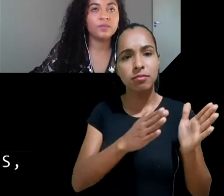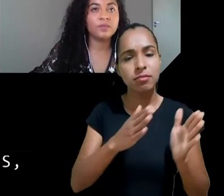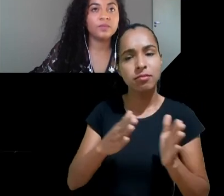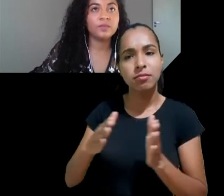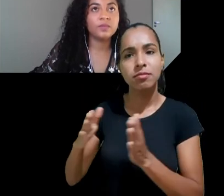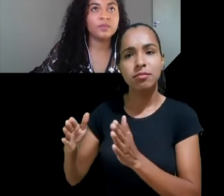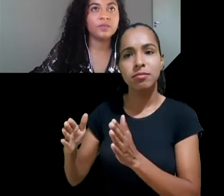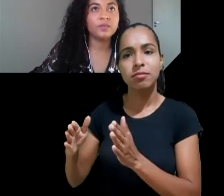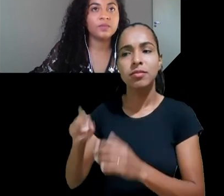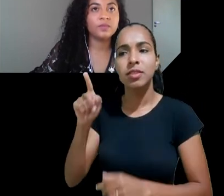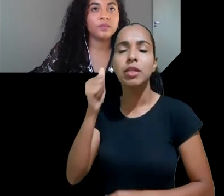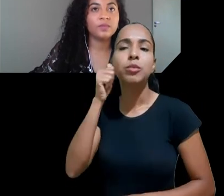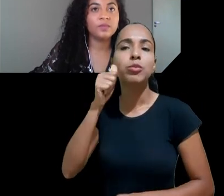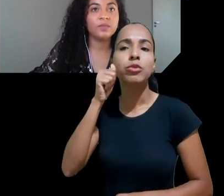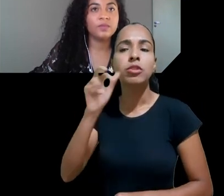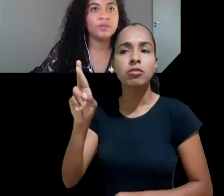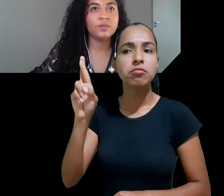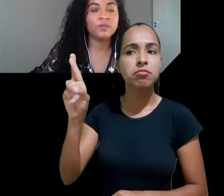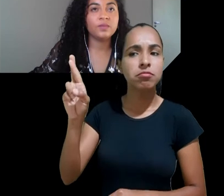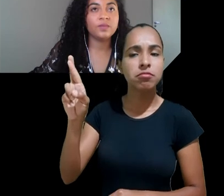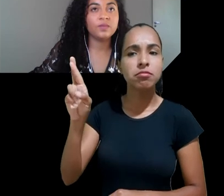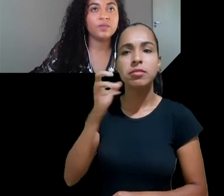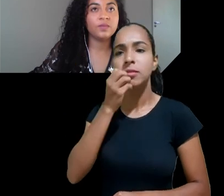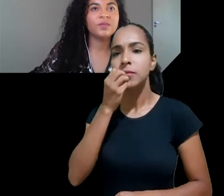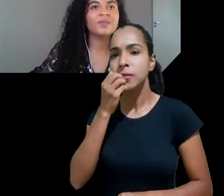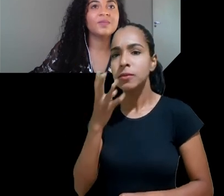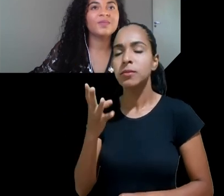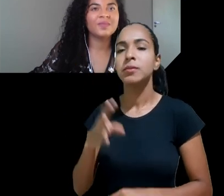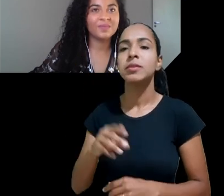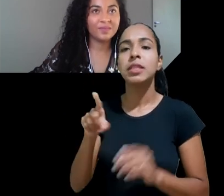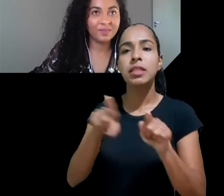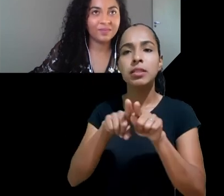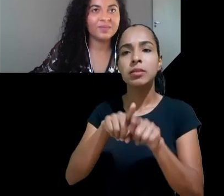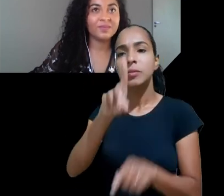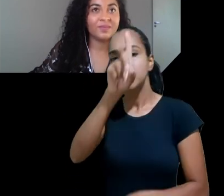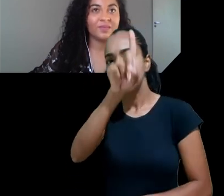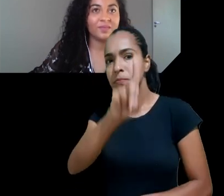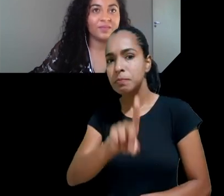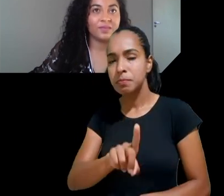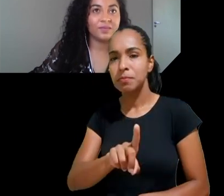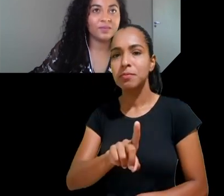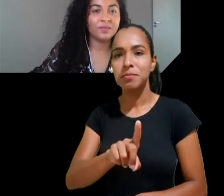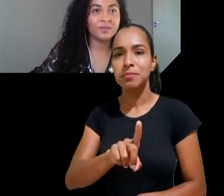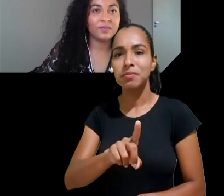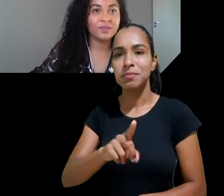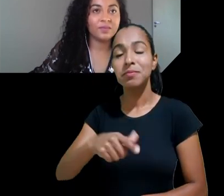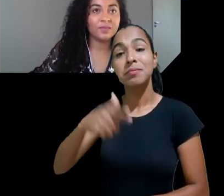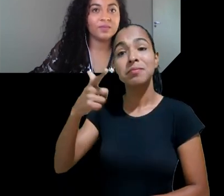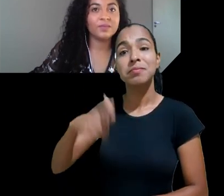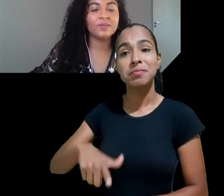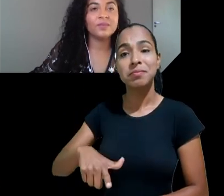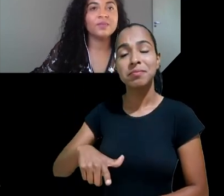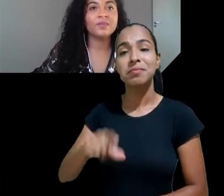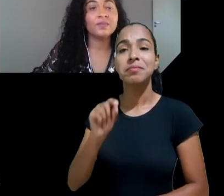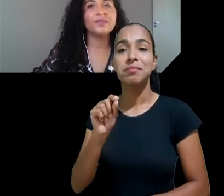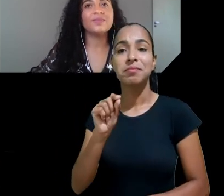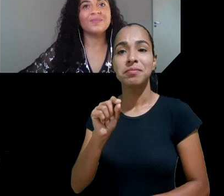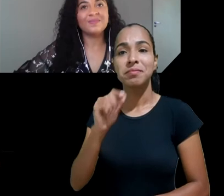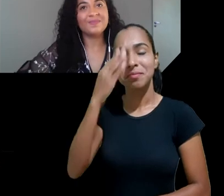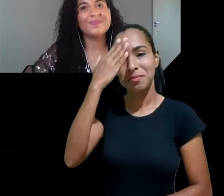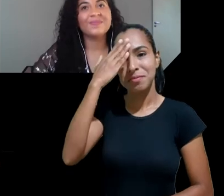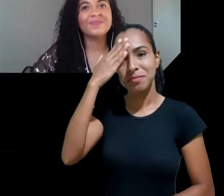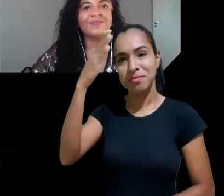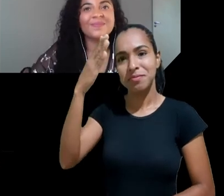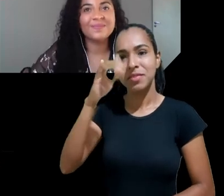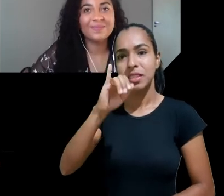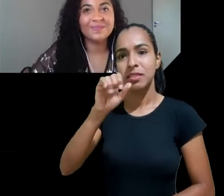nossa diretoria e aí não tem como não falar mais uma vez com total deferência e gratidão da Isabela Henrique que tanto atuou